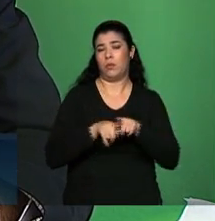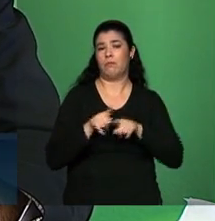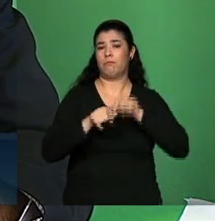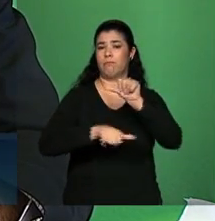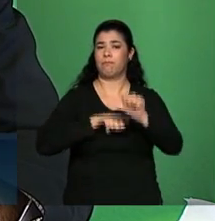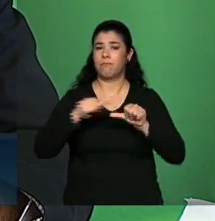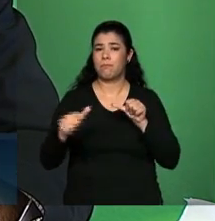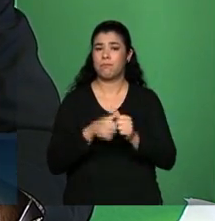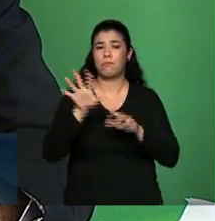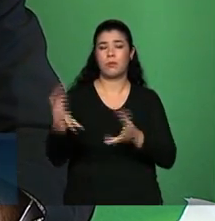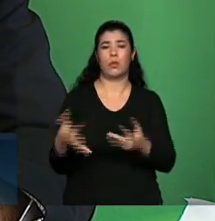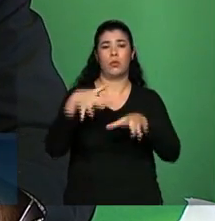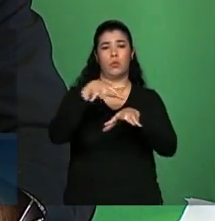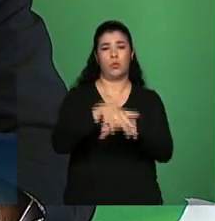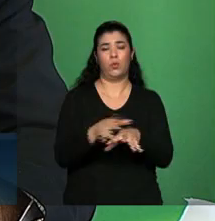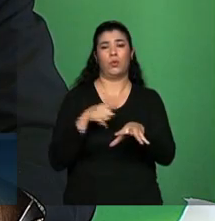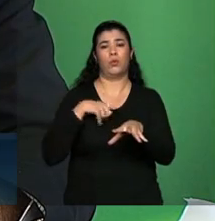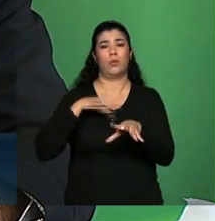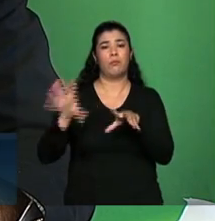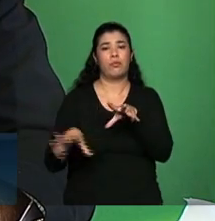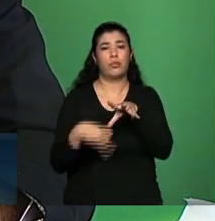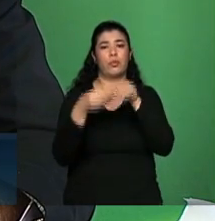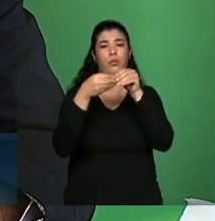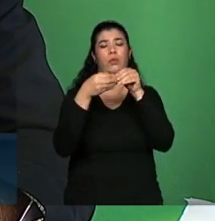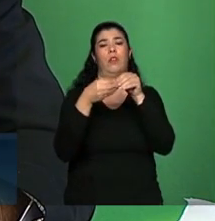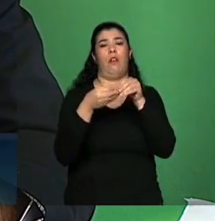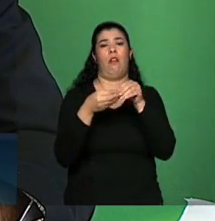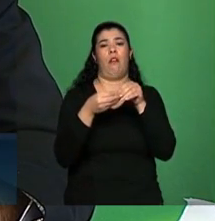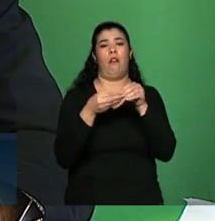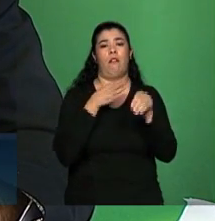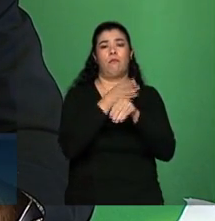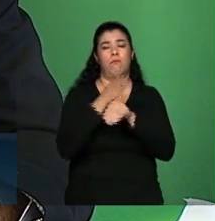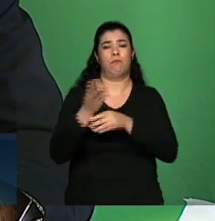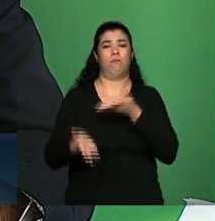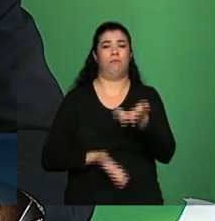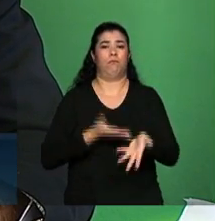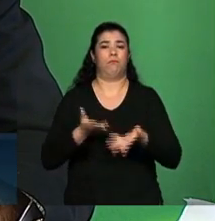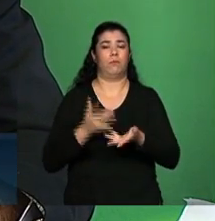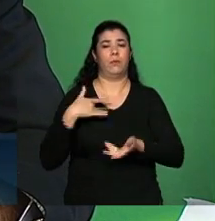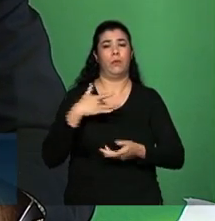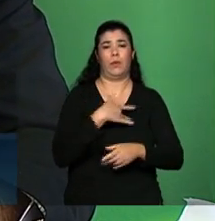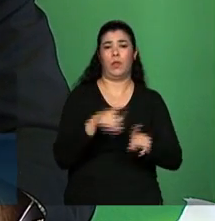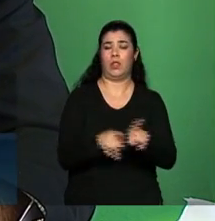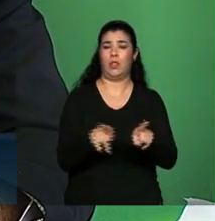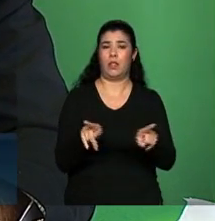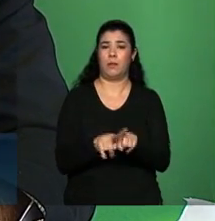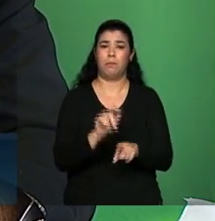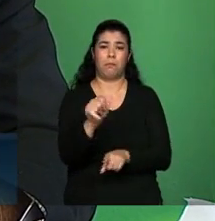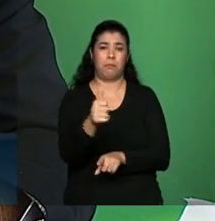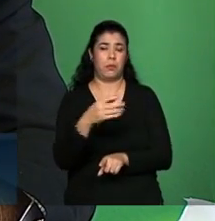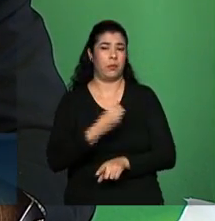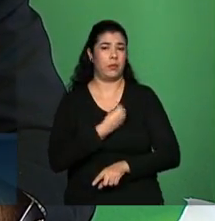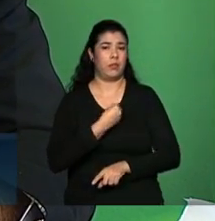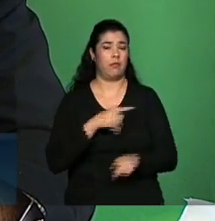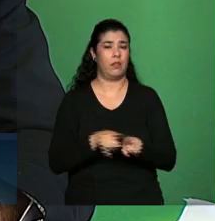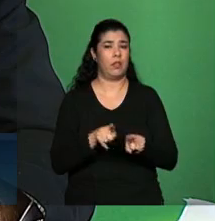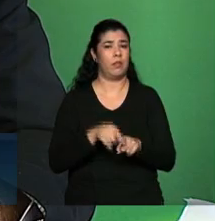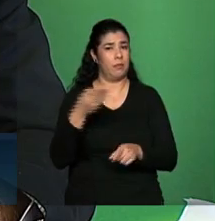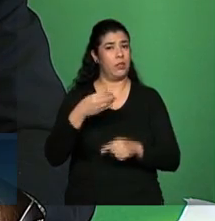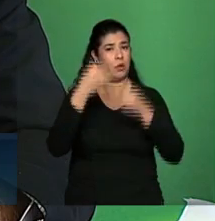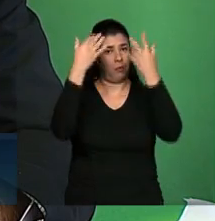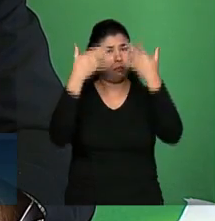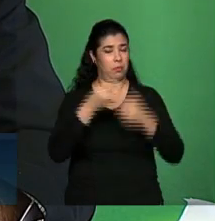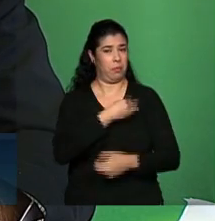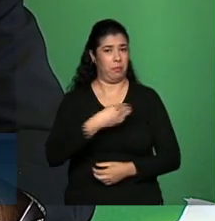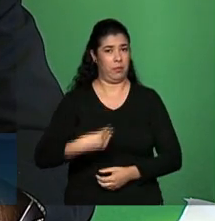da transformação de inclusão, do maior acesso a serviços de saúde, de qualidade de vida, que o Gabas falou.